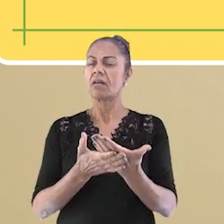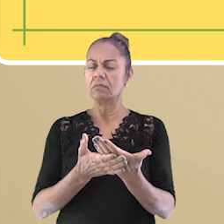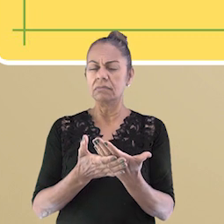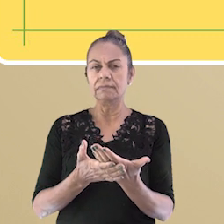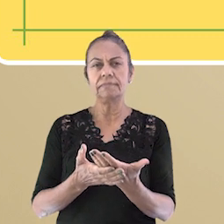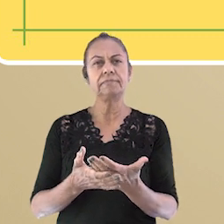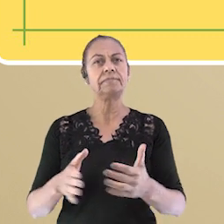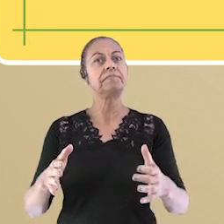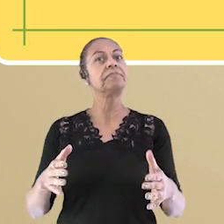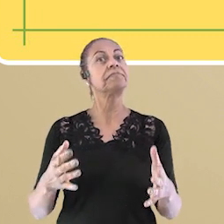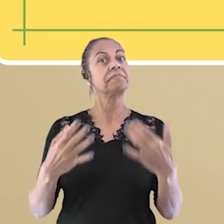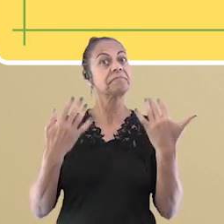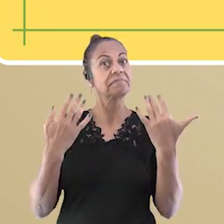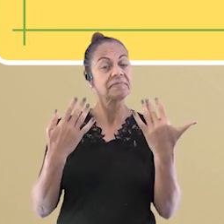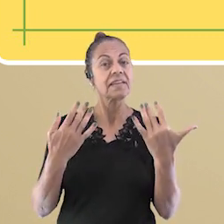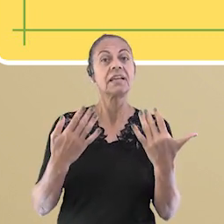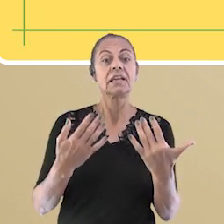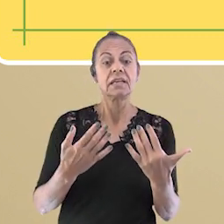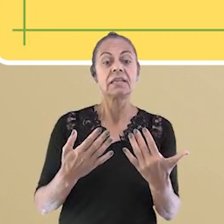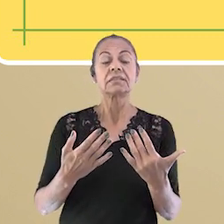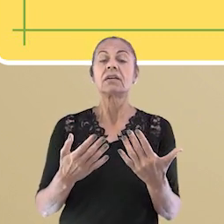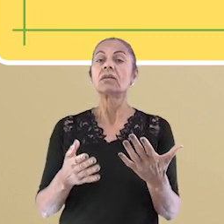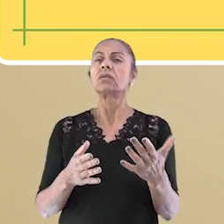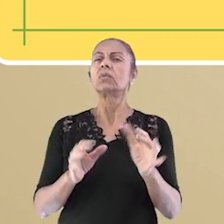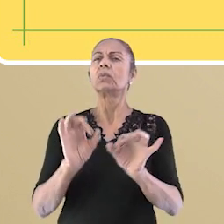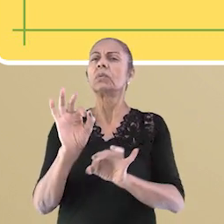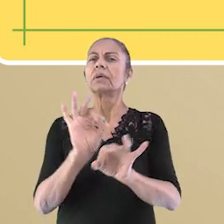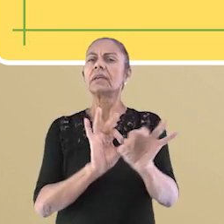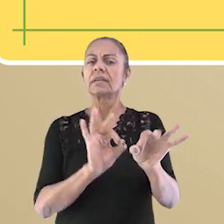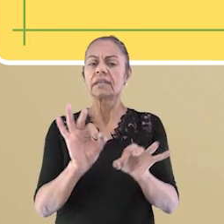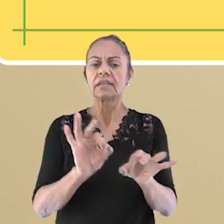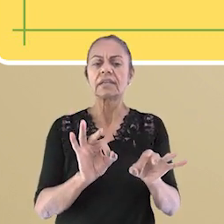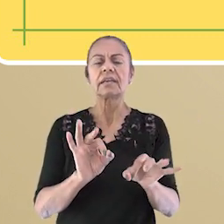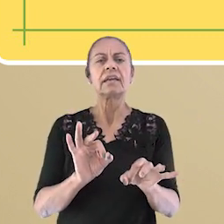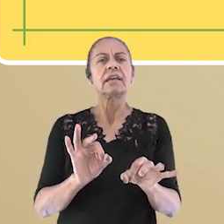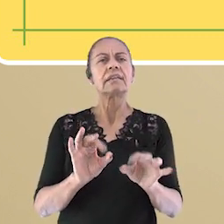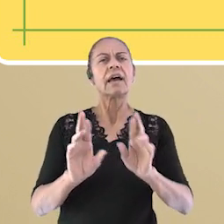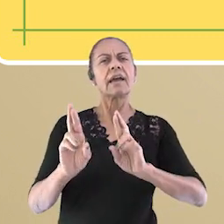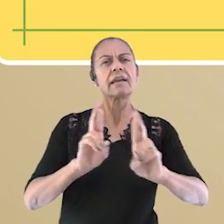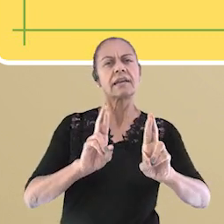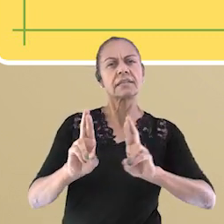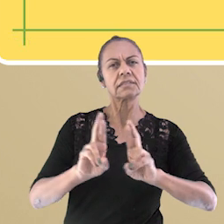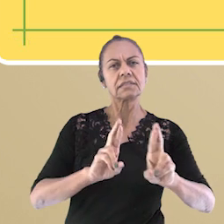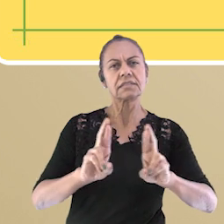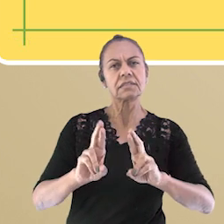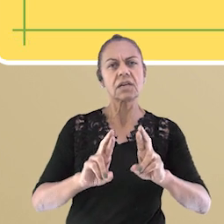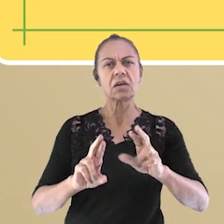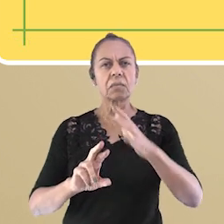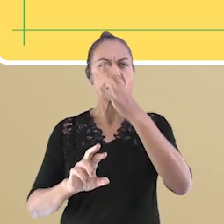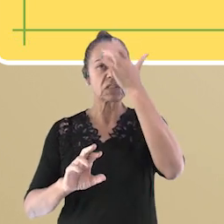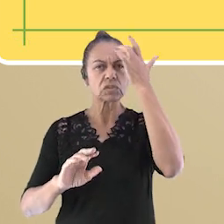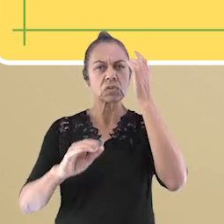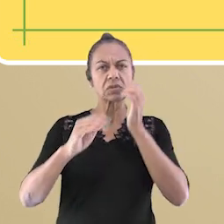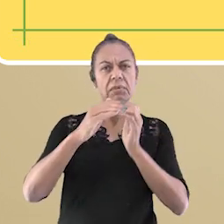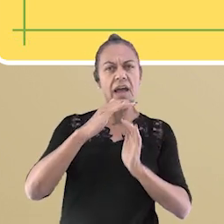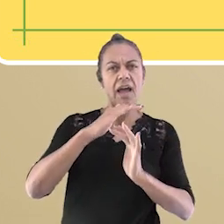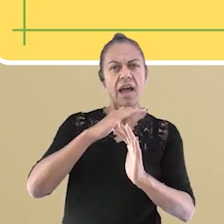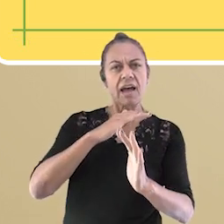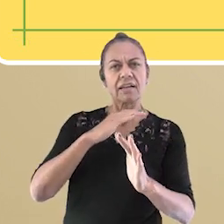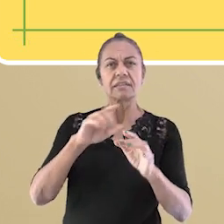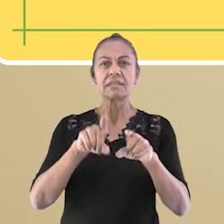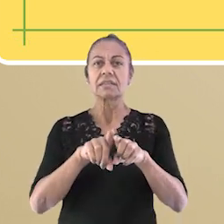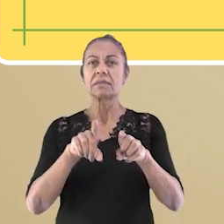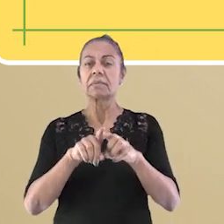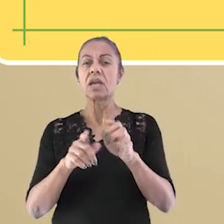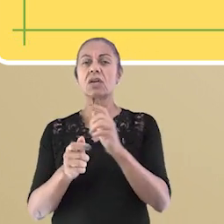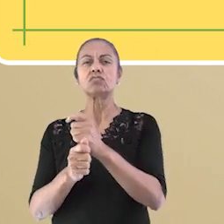dinâmicas populacionais na unidade de federação em que vivem, estabelecendo relações entre migrações e condições de infraestrutura.